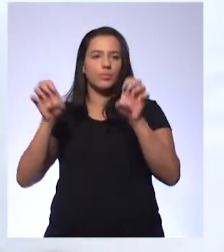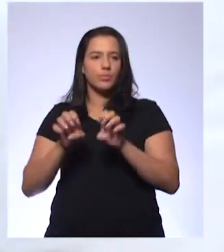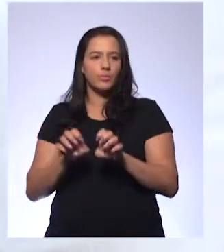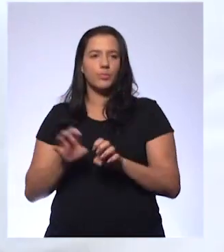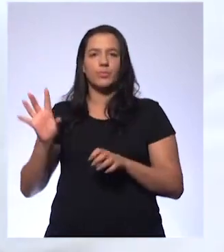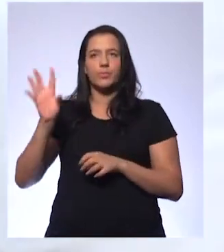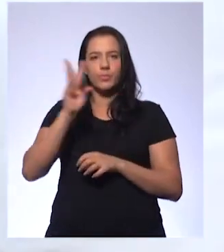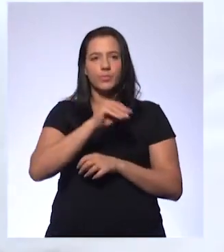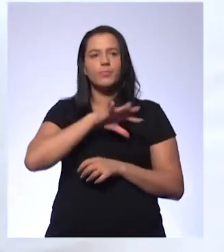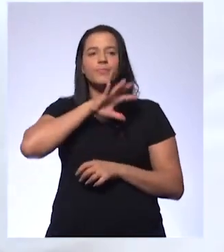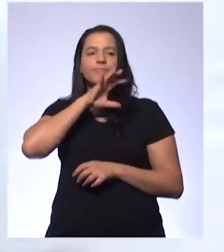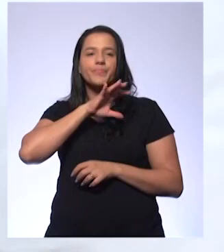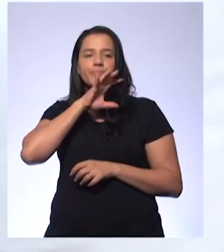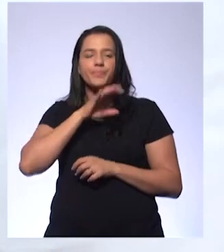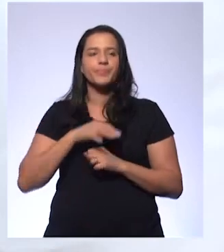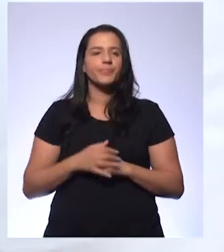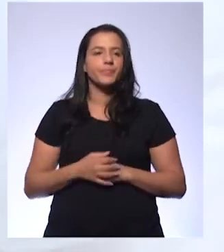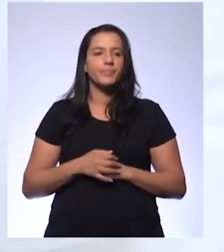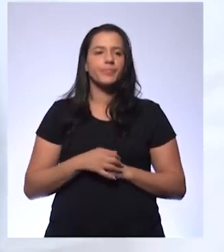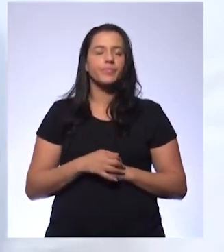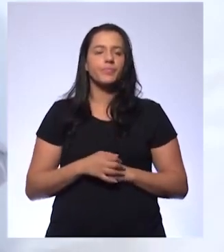e que ela vai montando, né?